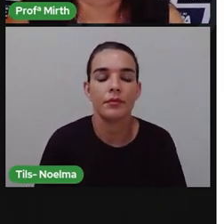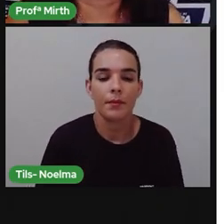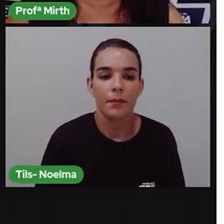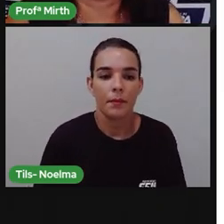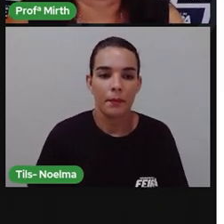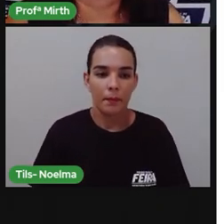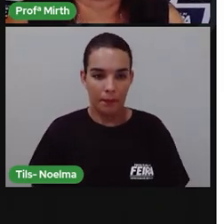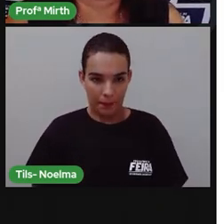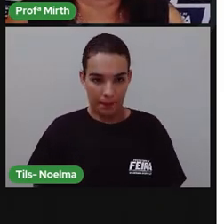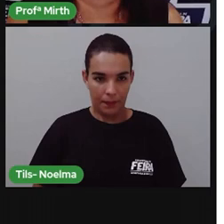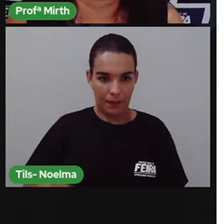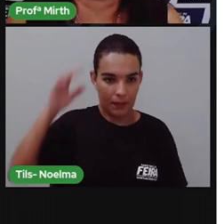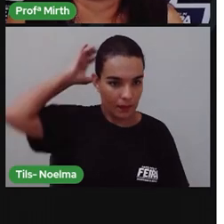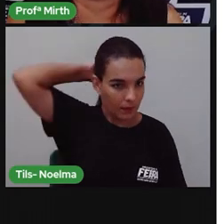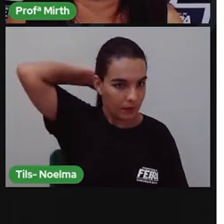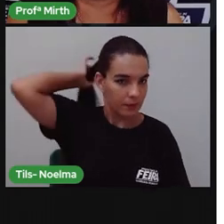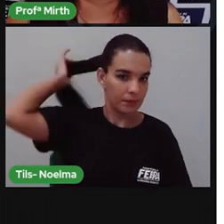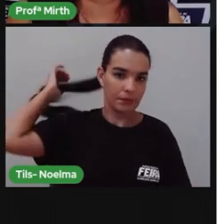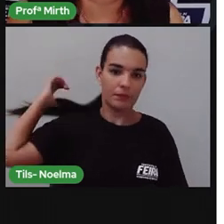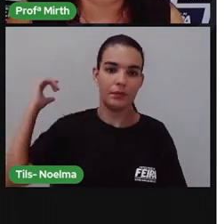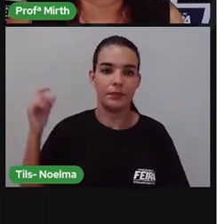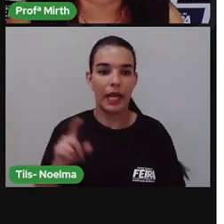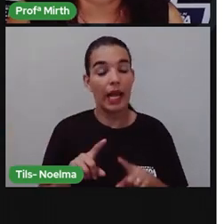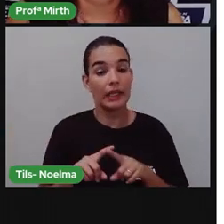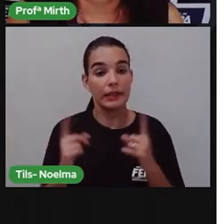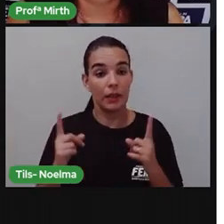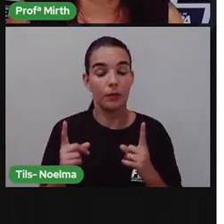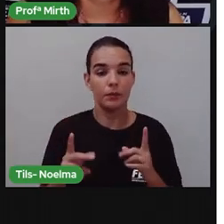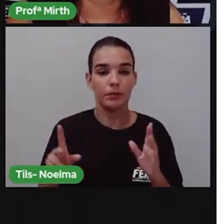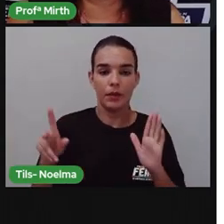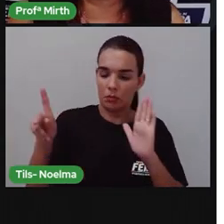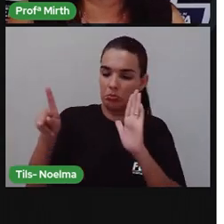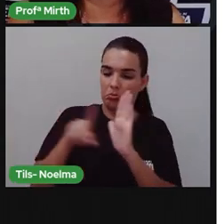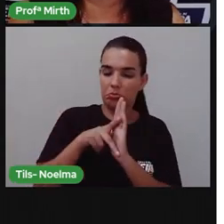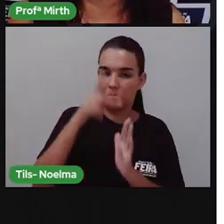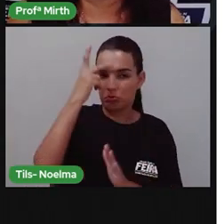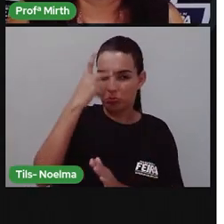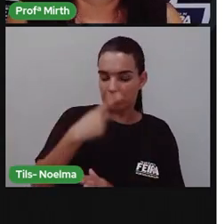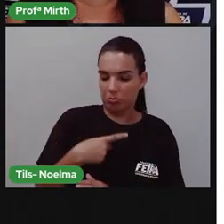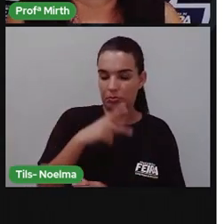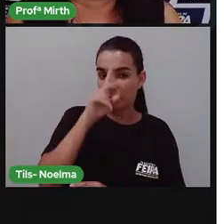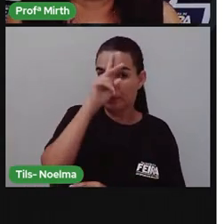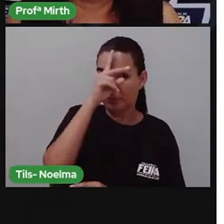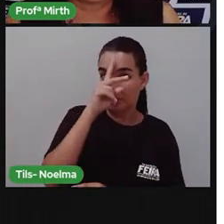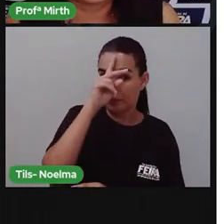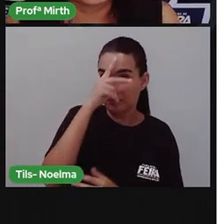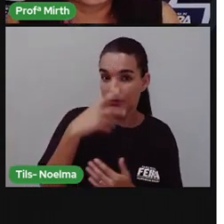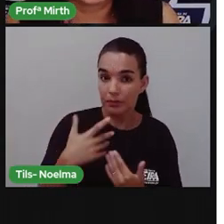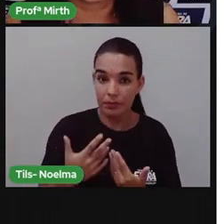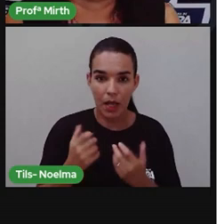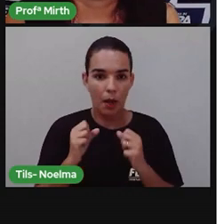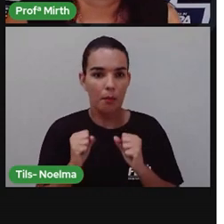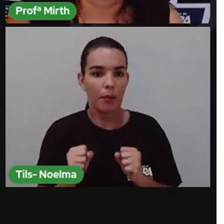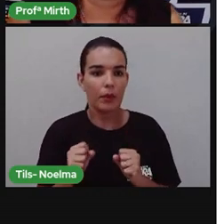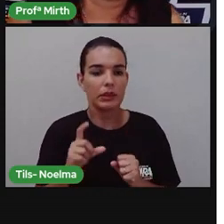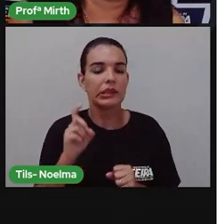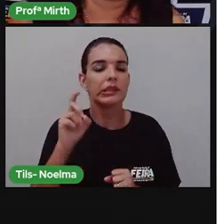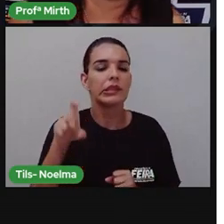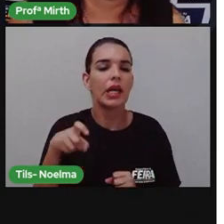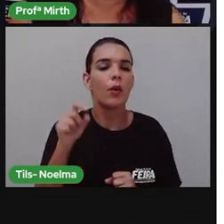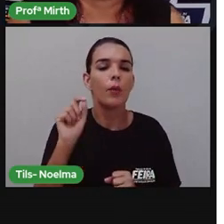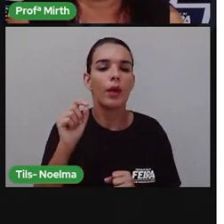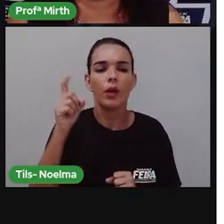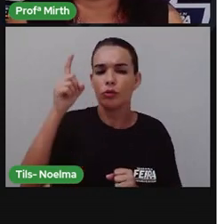As autobiografias podem assumir diversos formatos, né? Como diários, pode ter uma memória, um